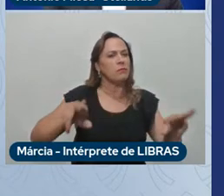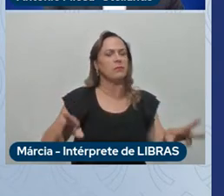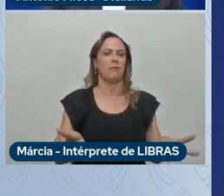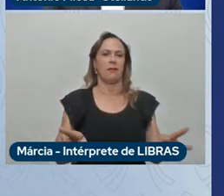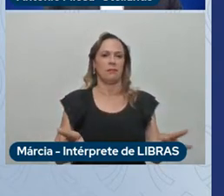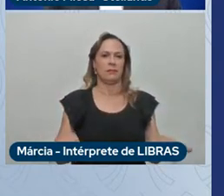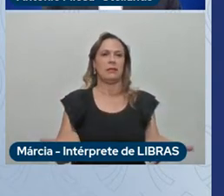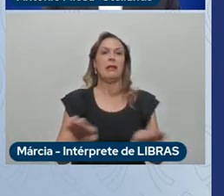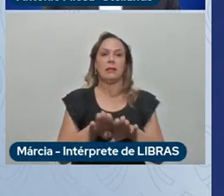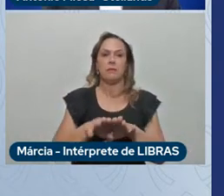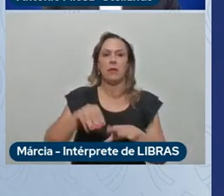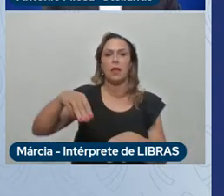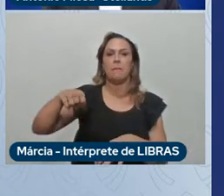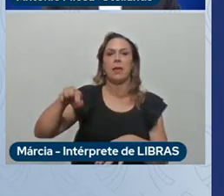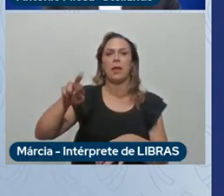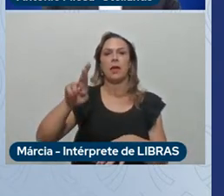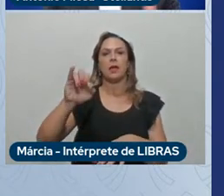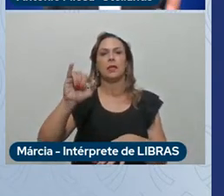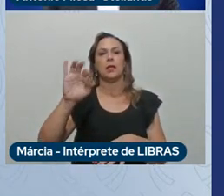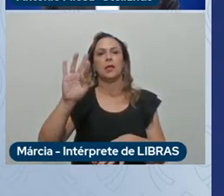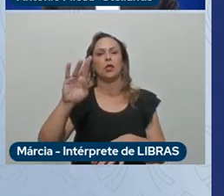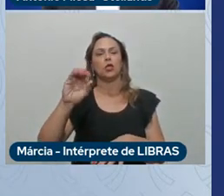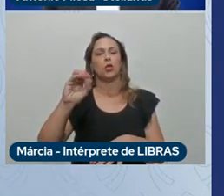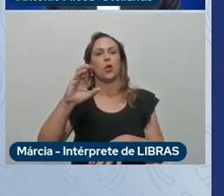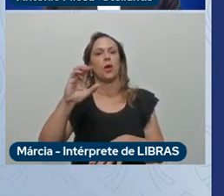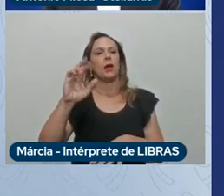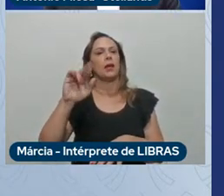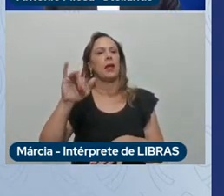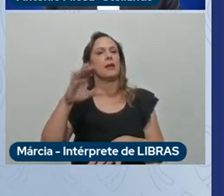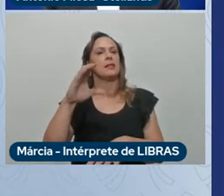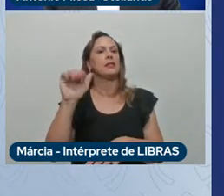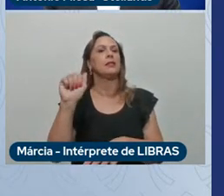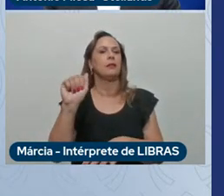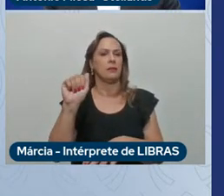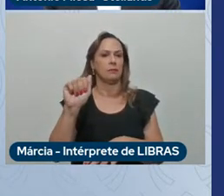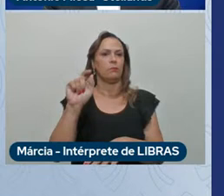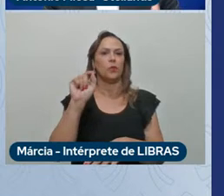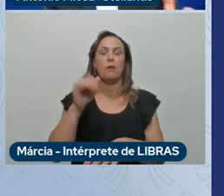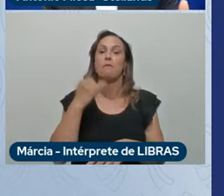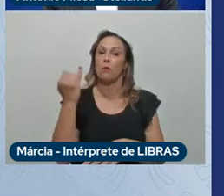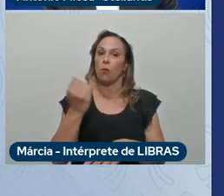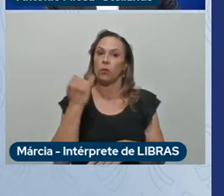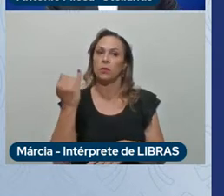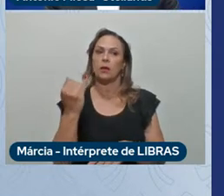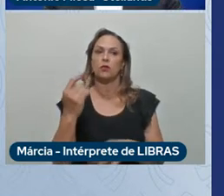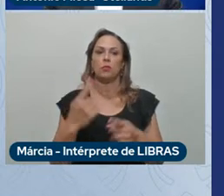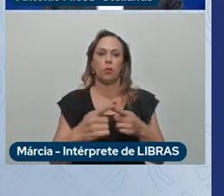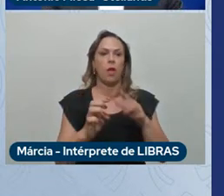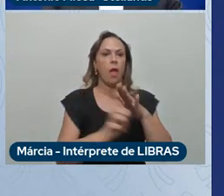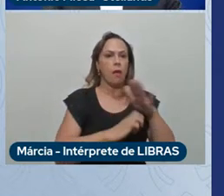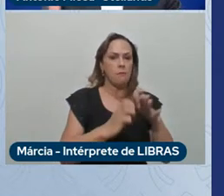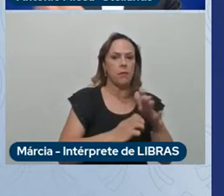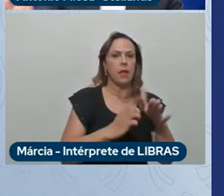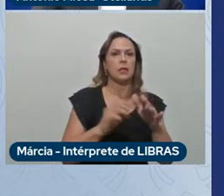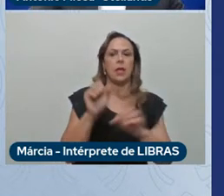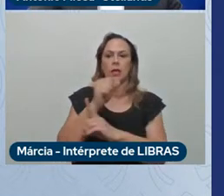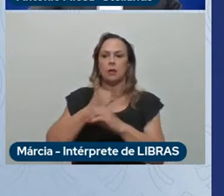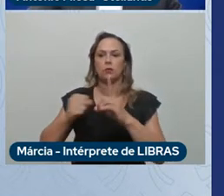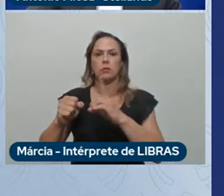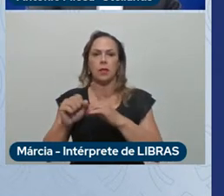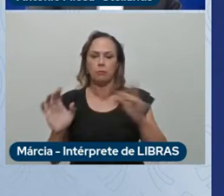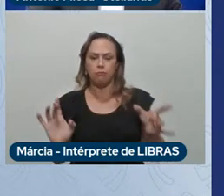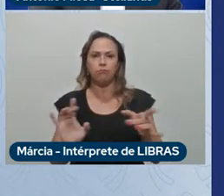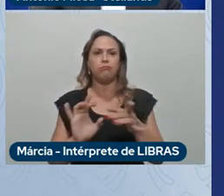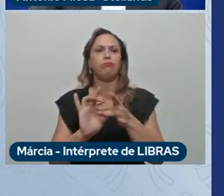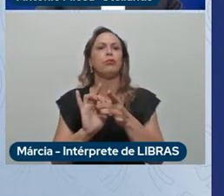fundamental para que a empresa cada vez mais se espelhe com a sociedade que ela quer servir que por definição e no Brasil